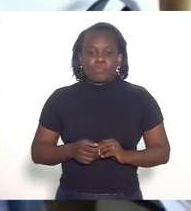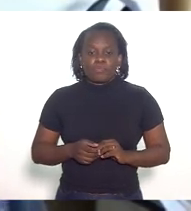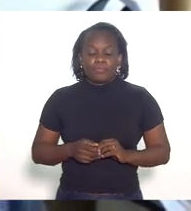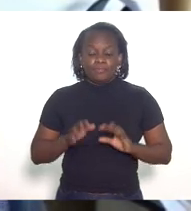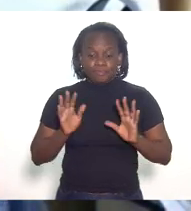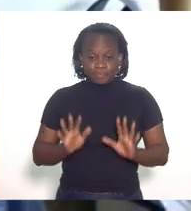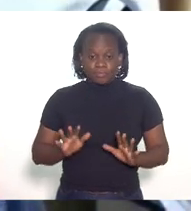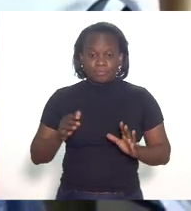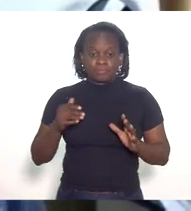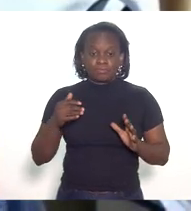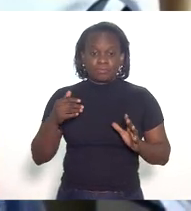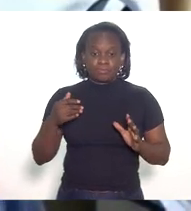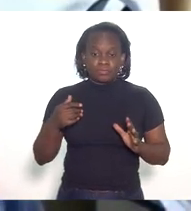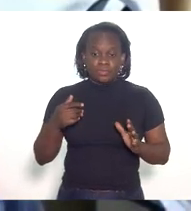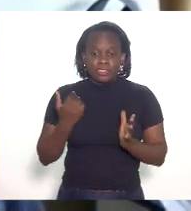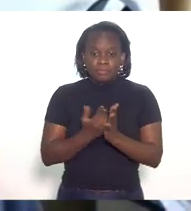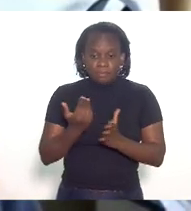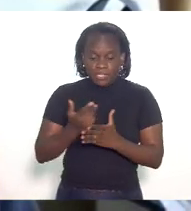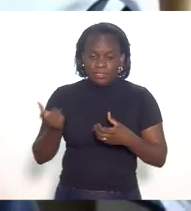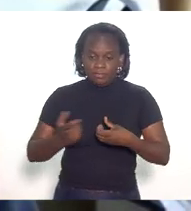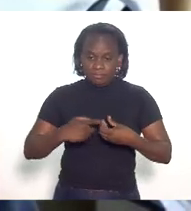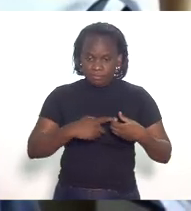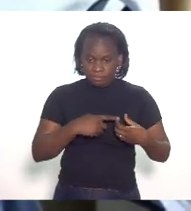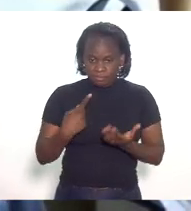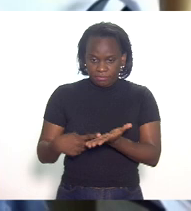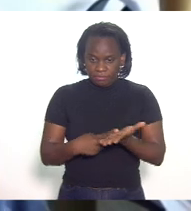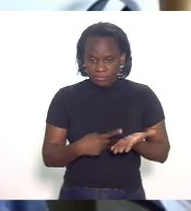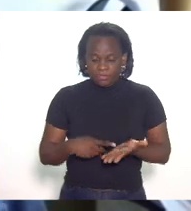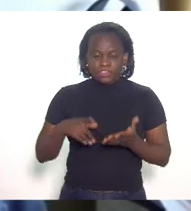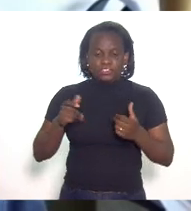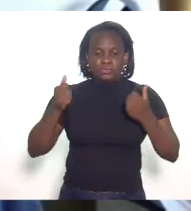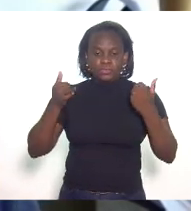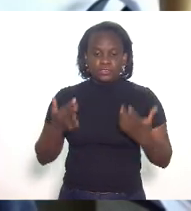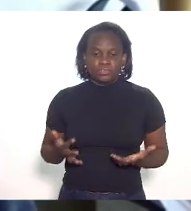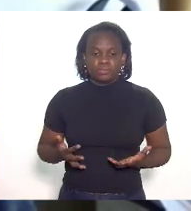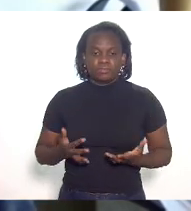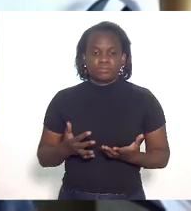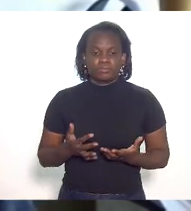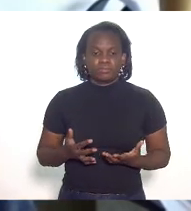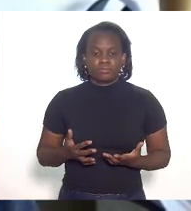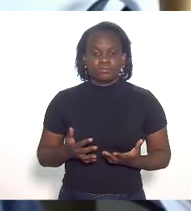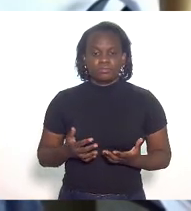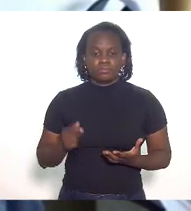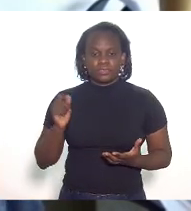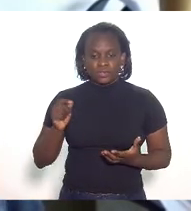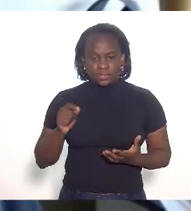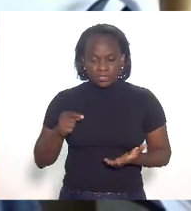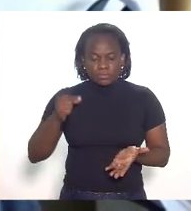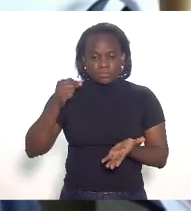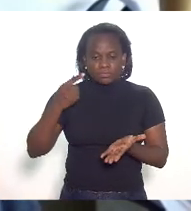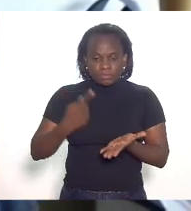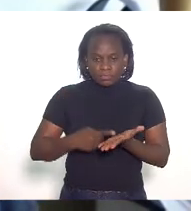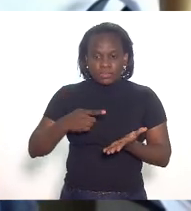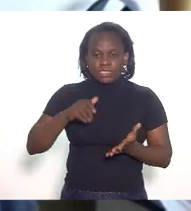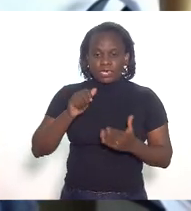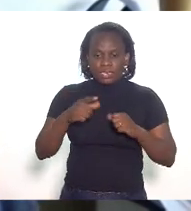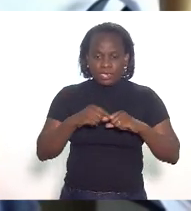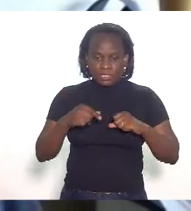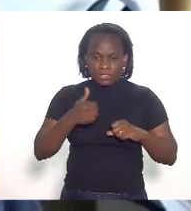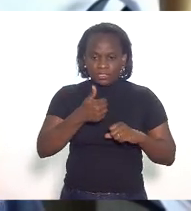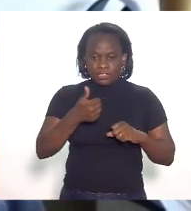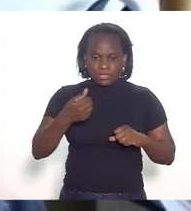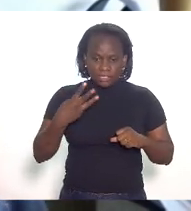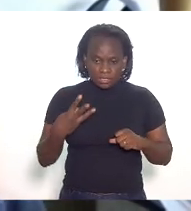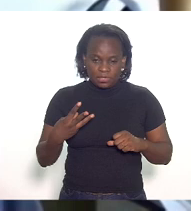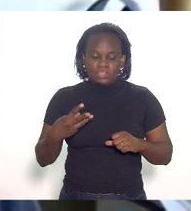mas entre além dos convênios a senhora falou a questão do cumprimento do artigo 113 da